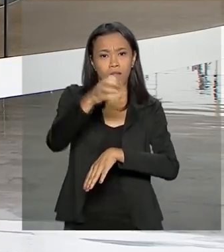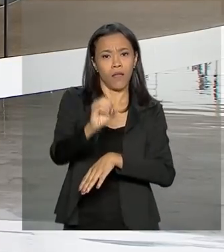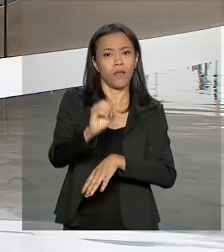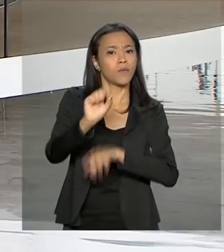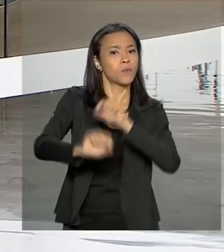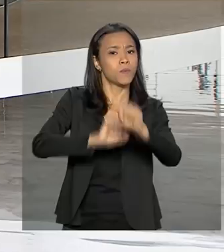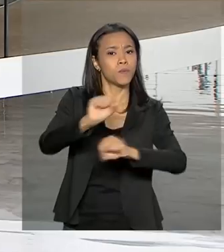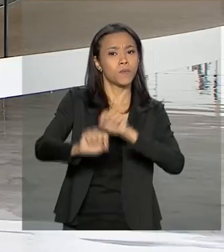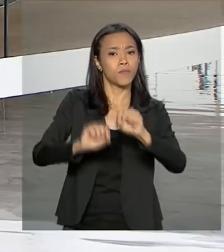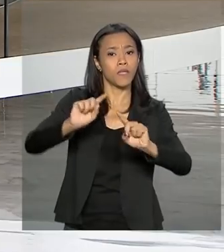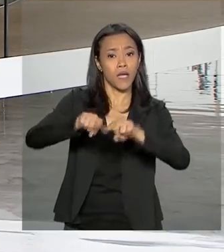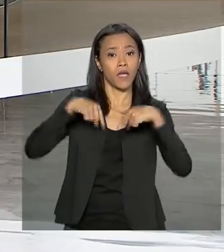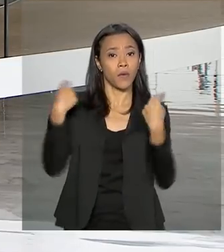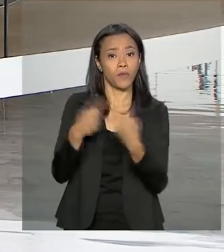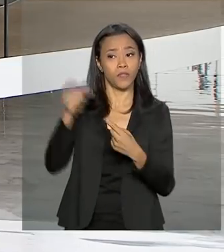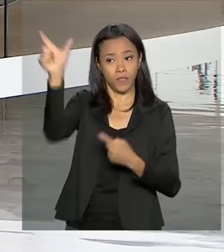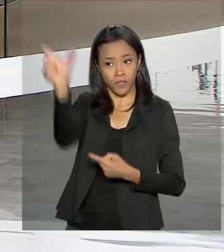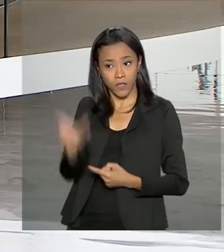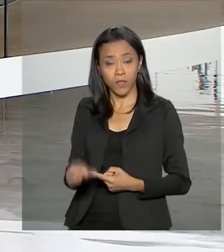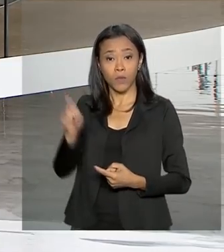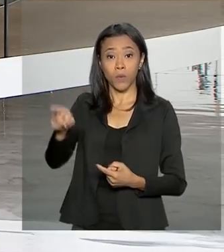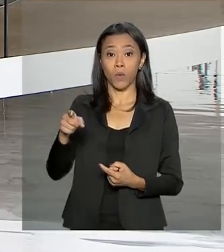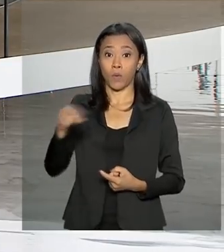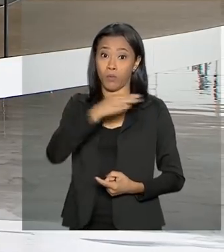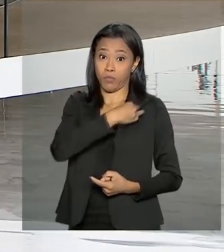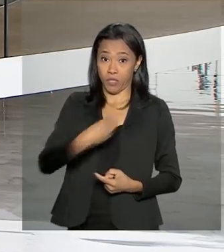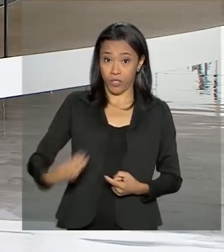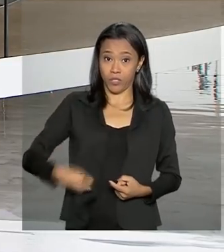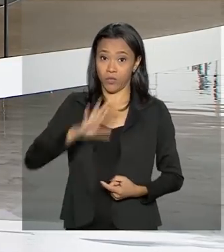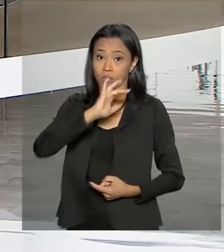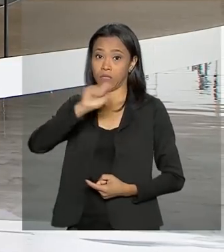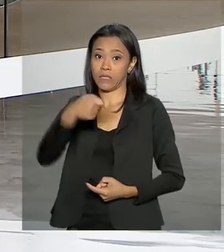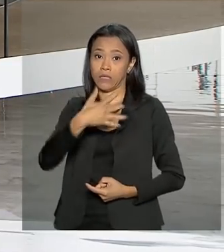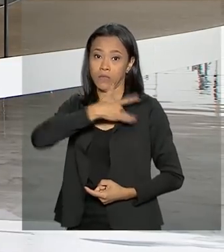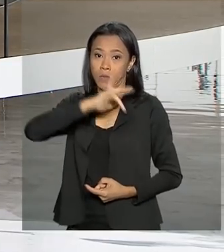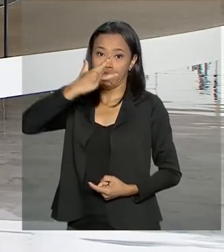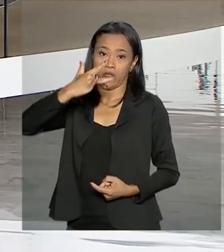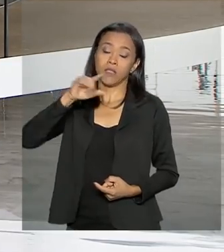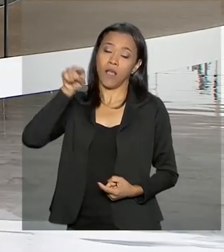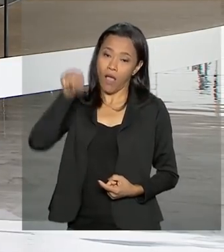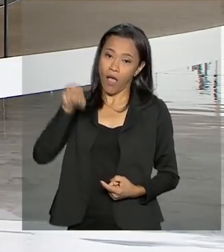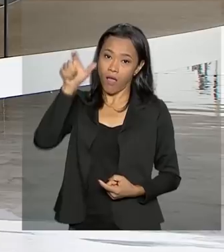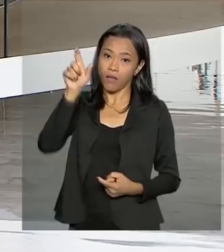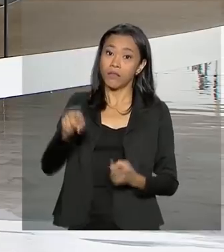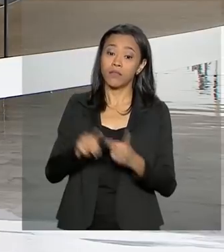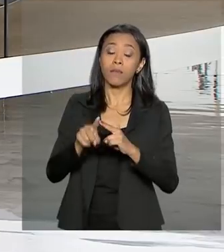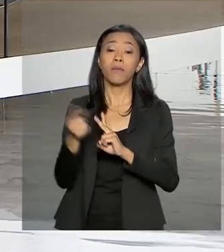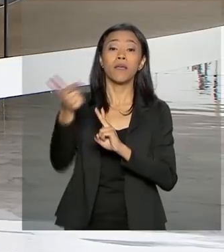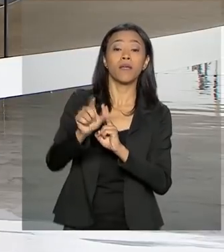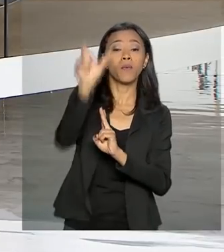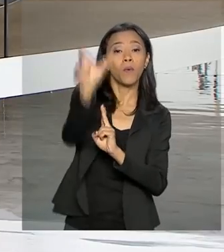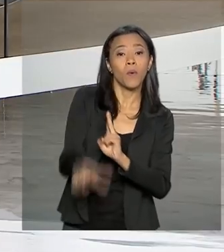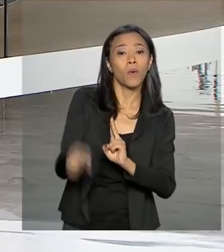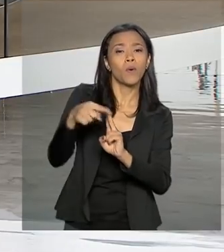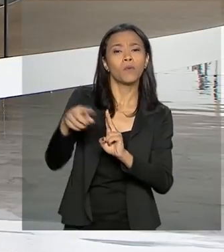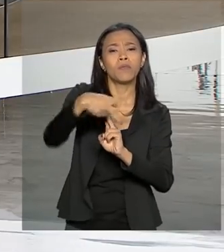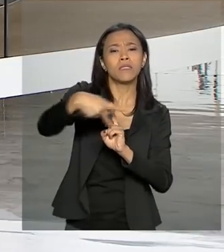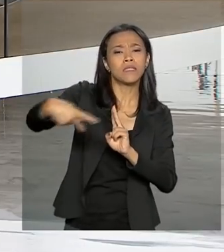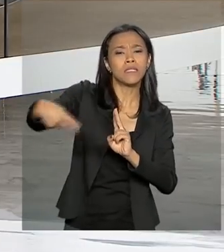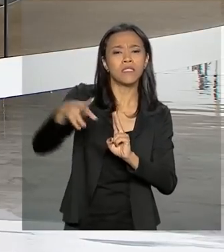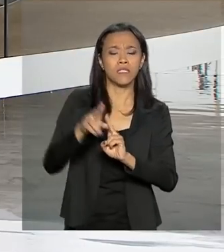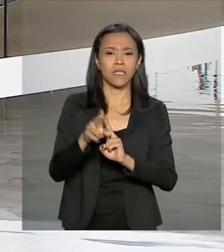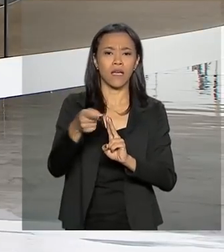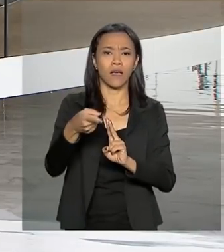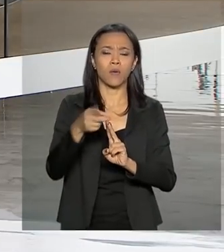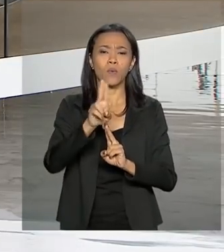-chefe da Casa Civil, Onyx Lorenzoni e Evandro Gussi, diretor-presidente da União da Indústria de Cana-de-Açúcar.